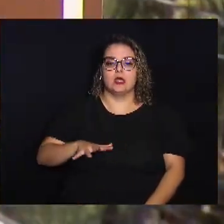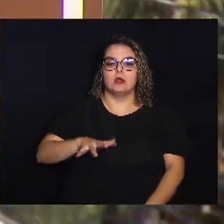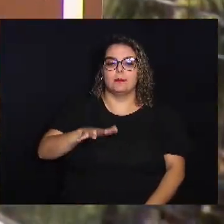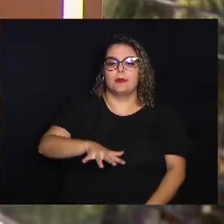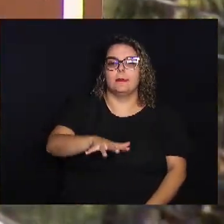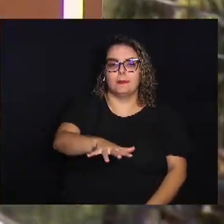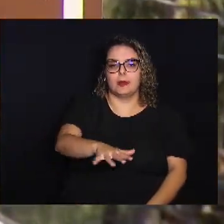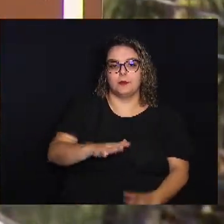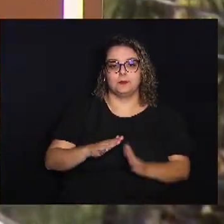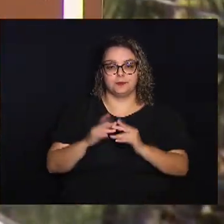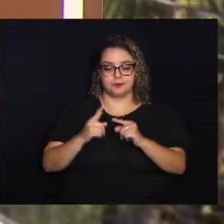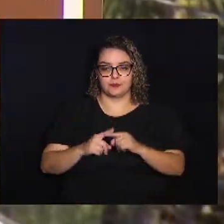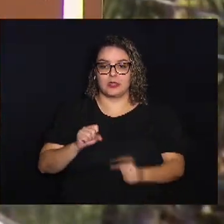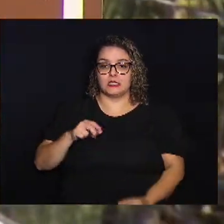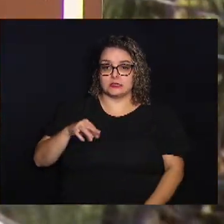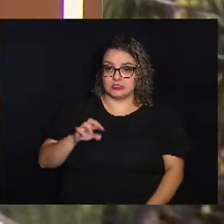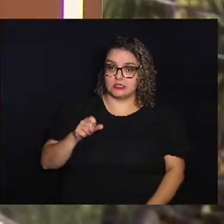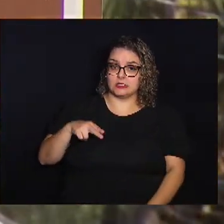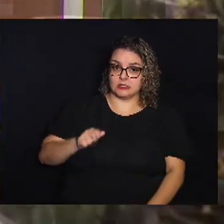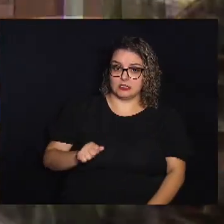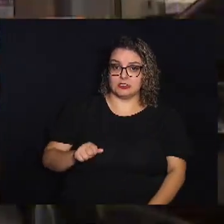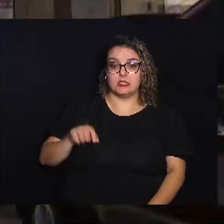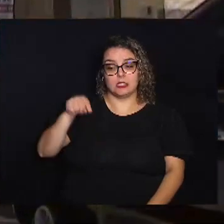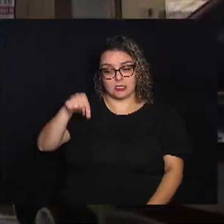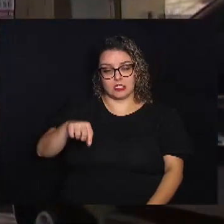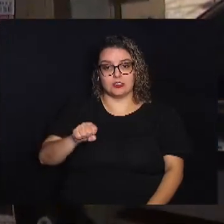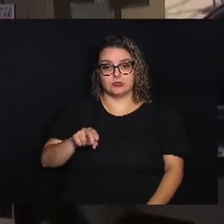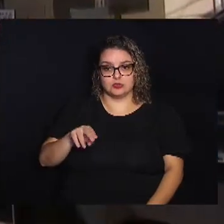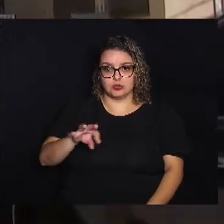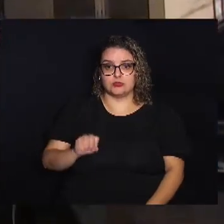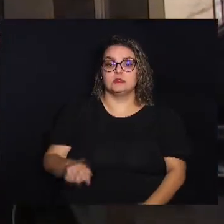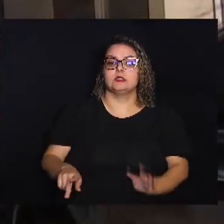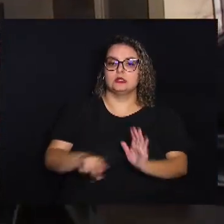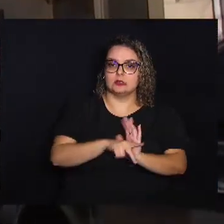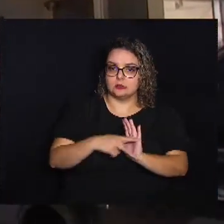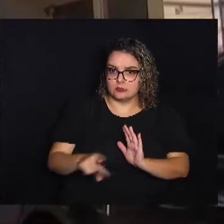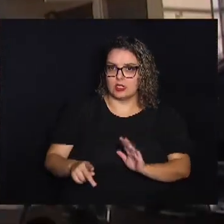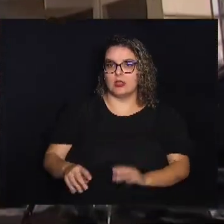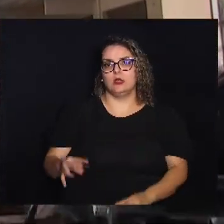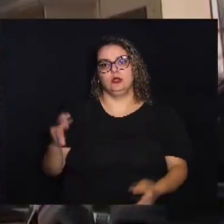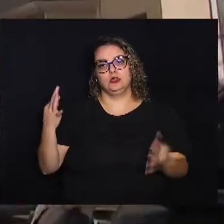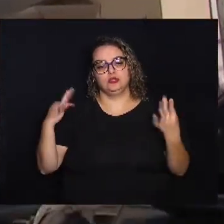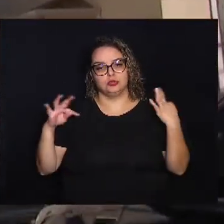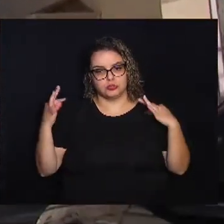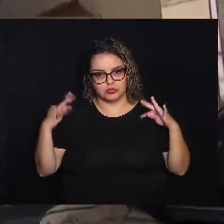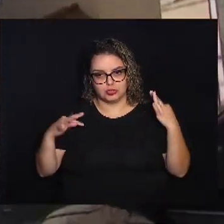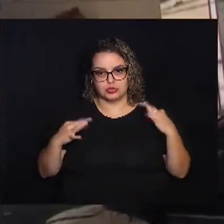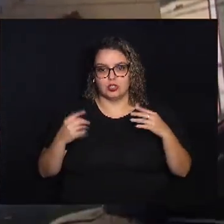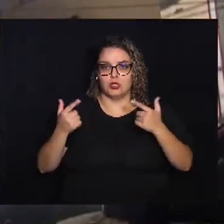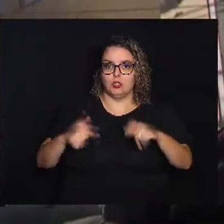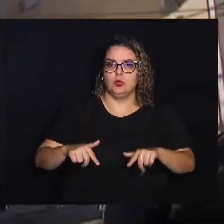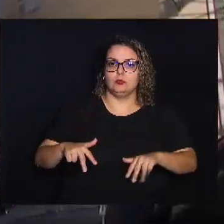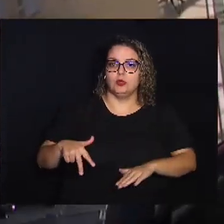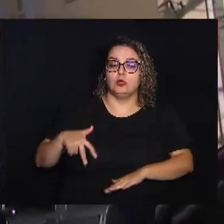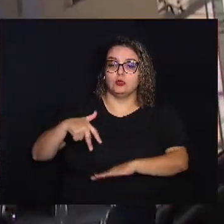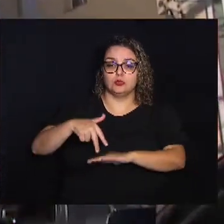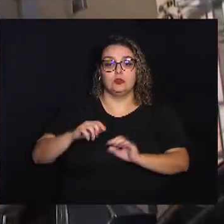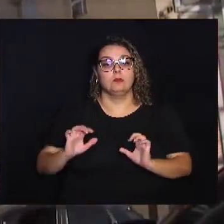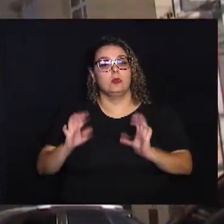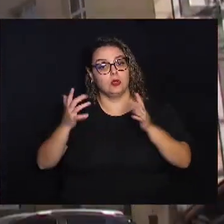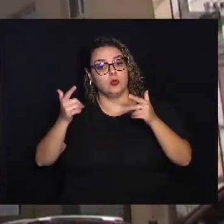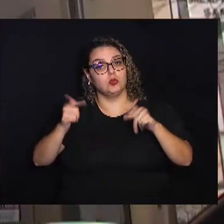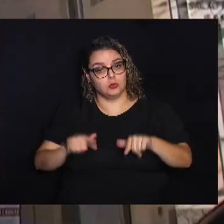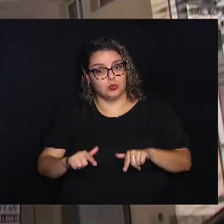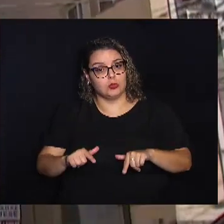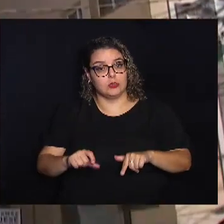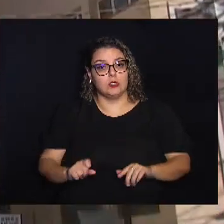igreja matriz De Santana Localizada em Sousas Também entrou Para a rota turística O espaço Que é palco Das confraternizações Locais